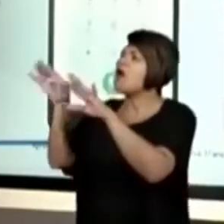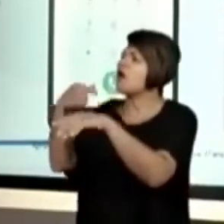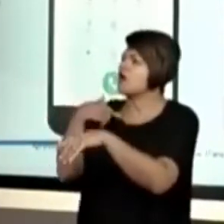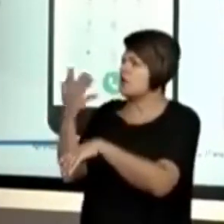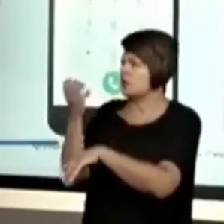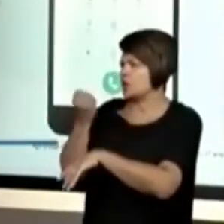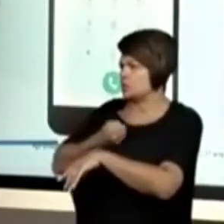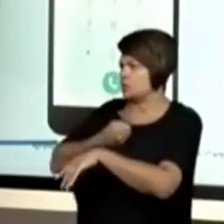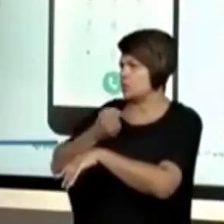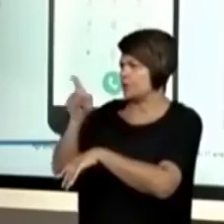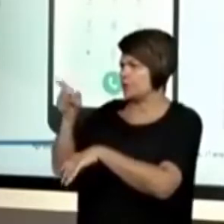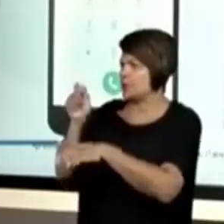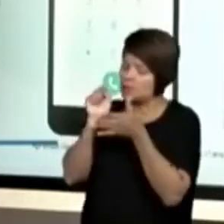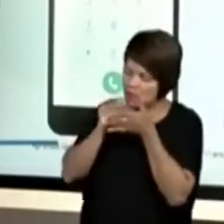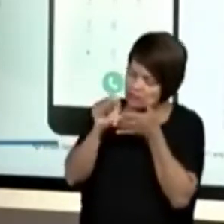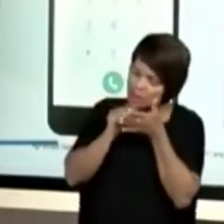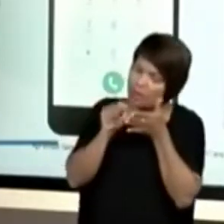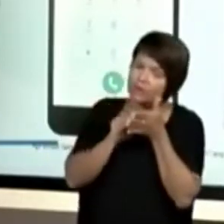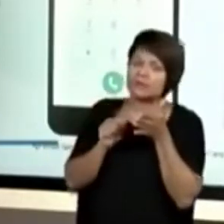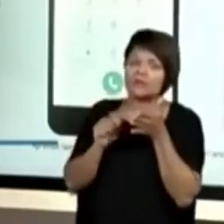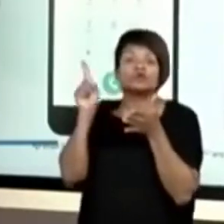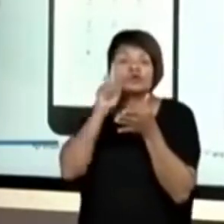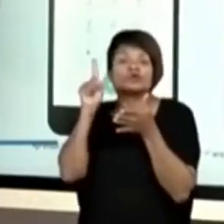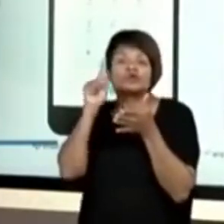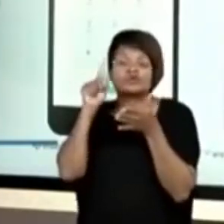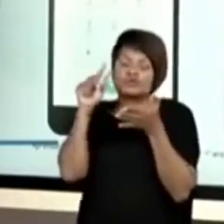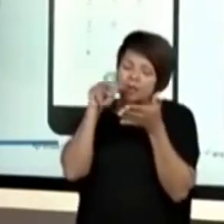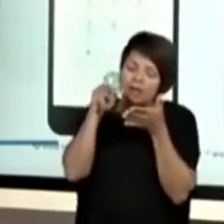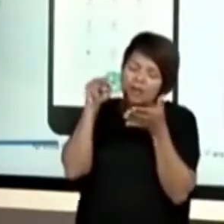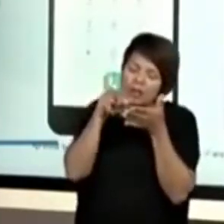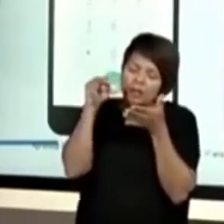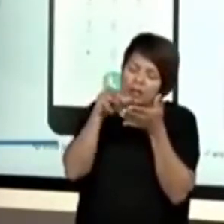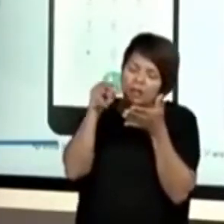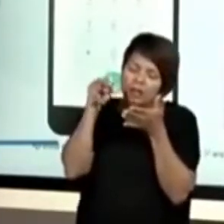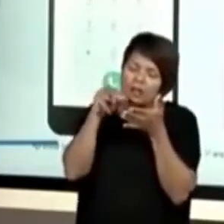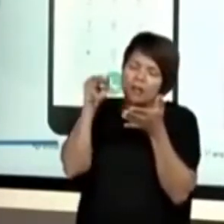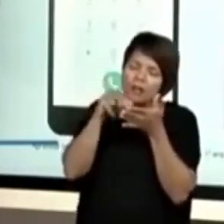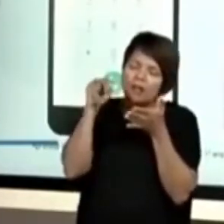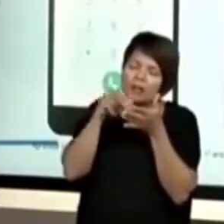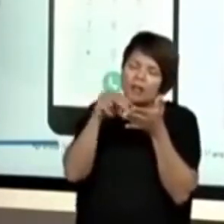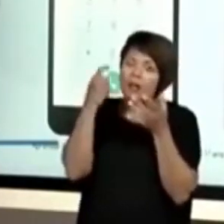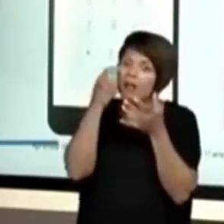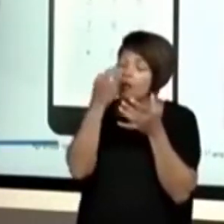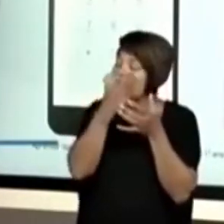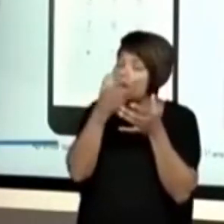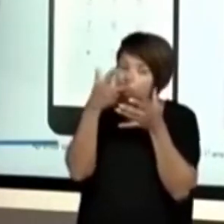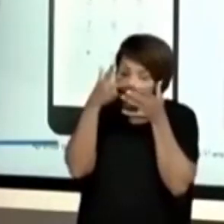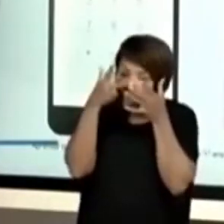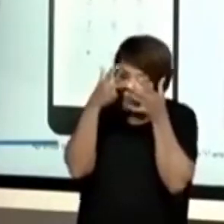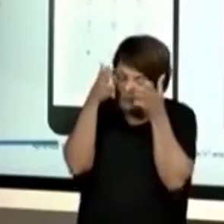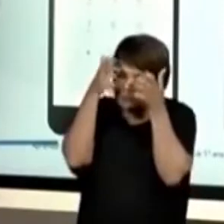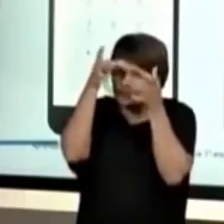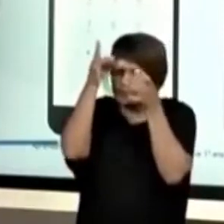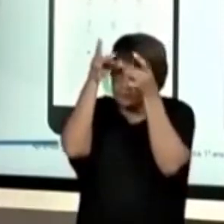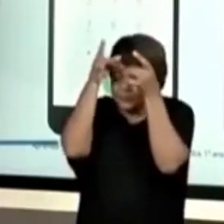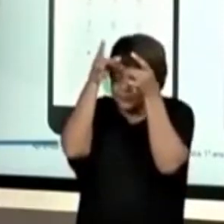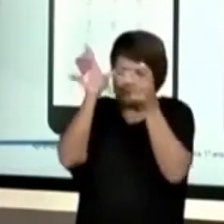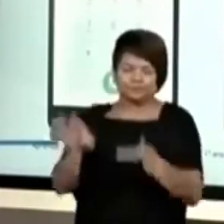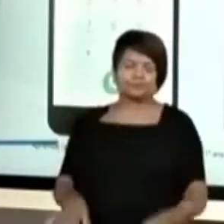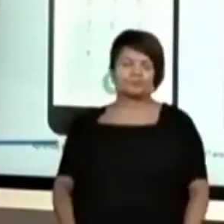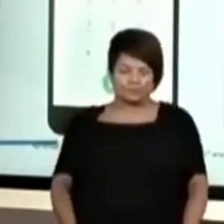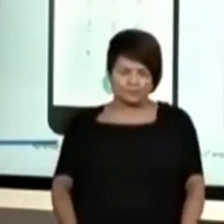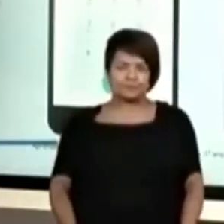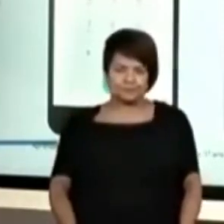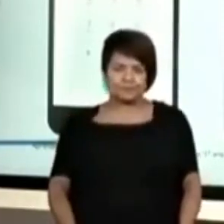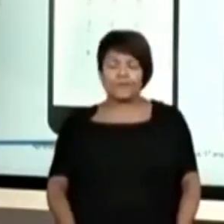do telefone num cantinho e todo dia você vai lendo, lendo, lendo para memorizar, tá bom? Isso